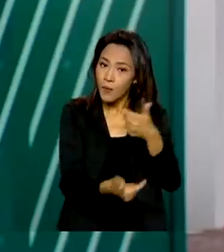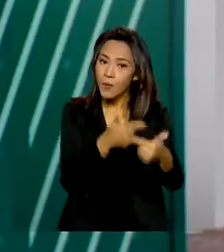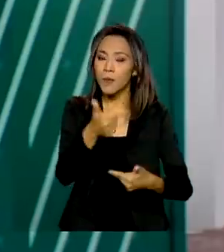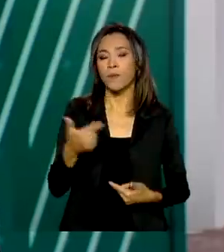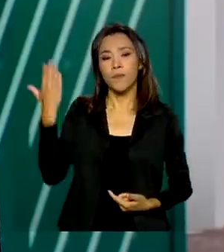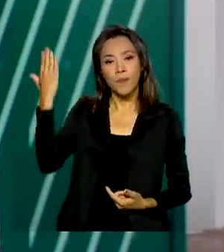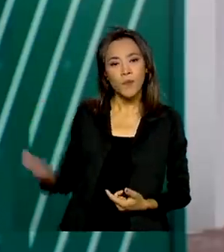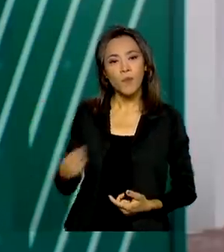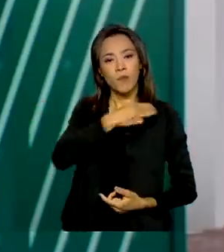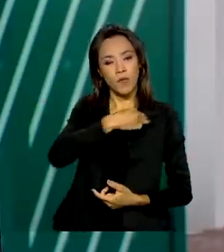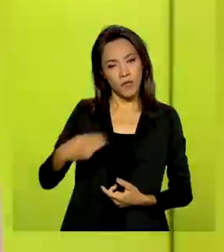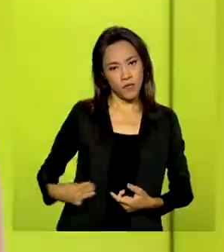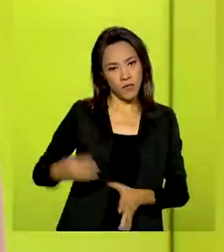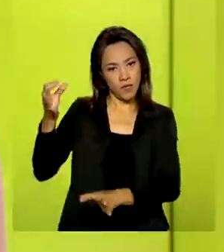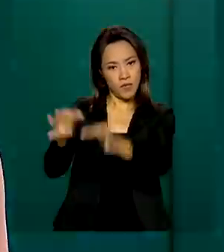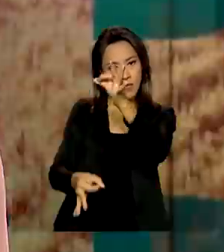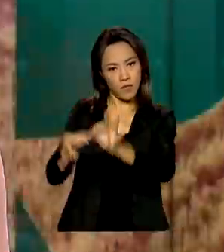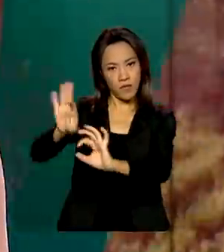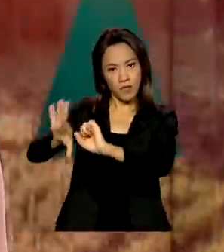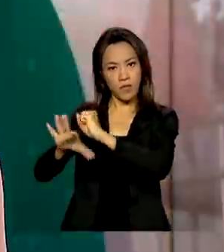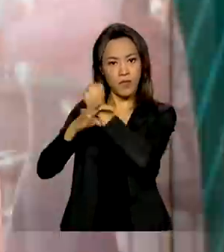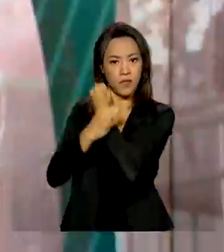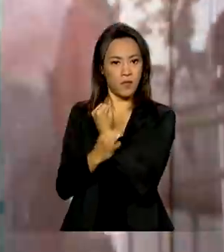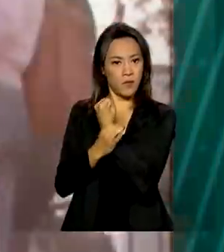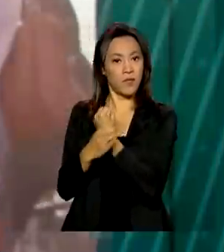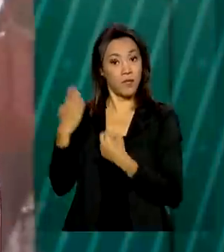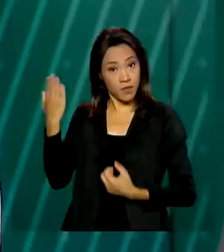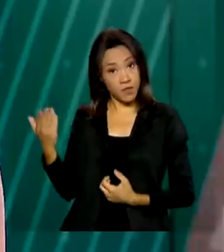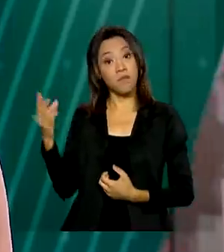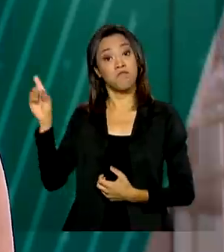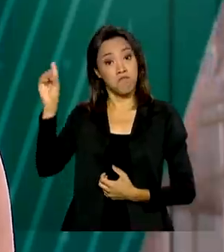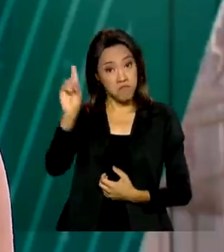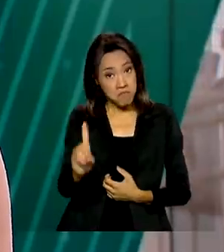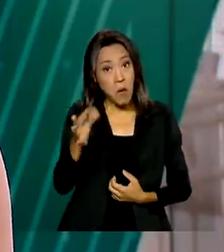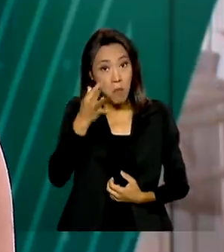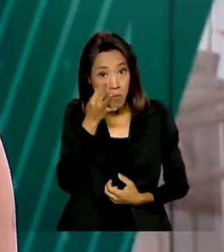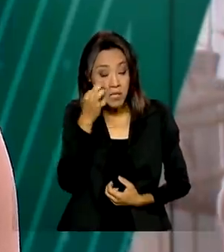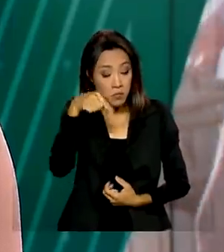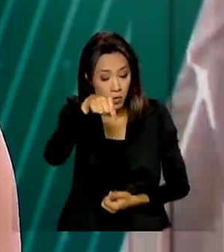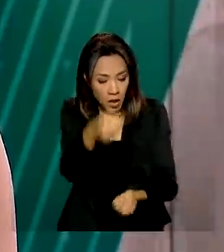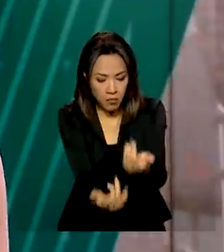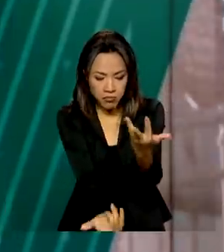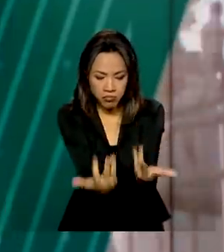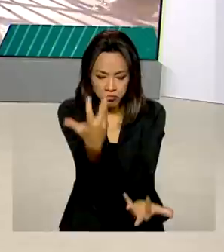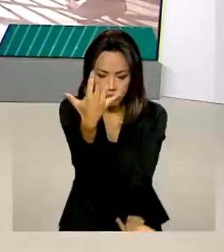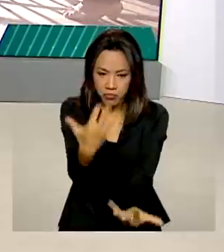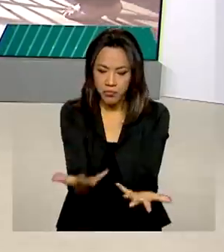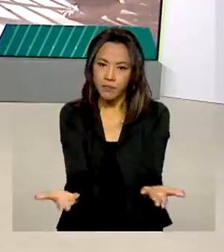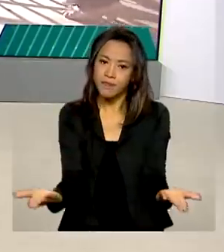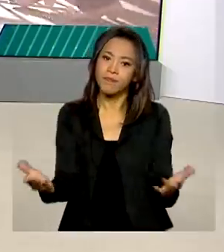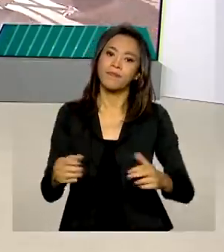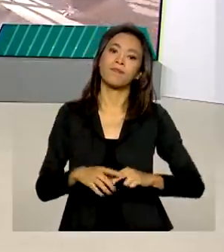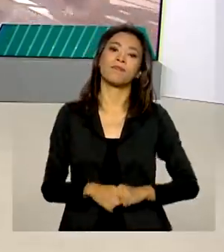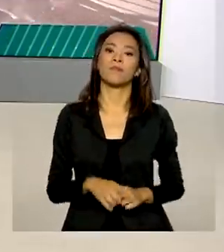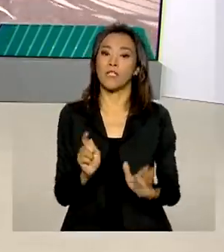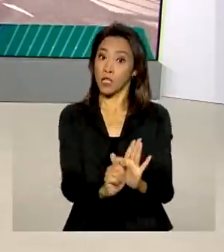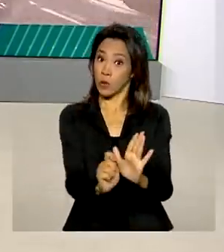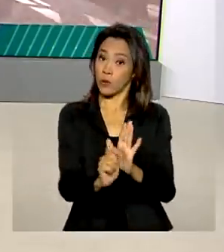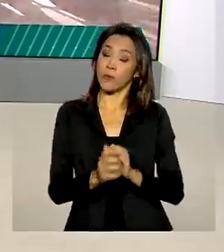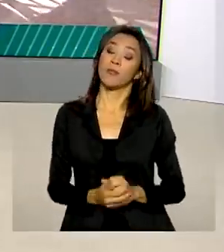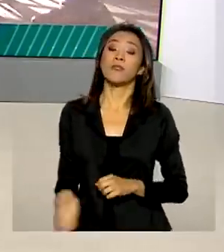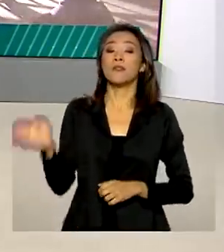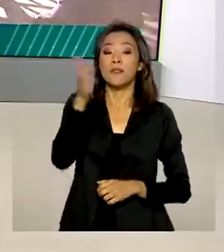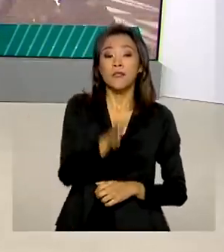O ministro da Justiça e Segurança Pública, Anderson Torres, participou da incineração em Volta Redonda. E o presidente